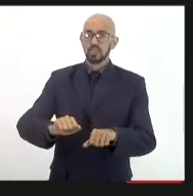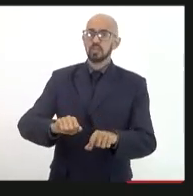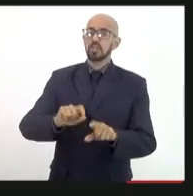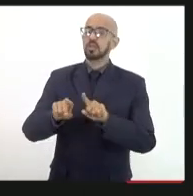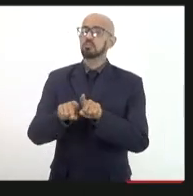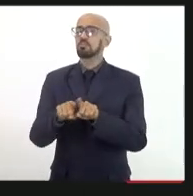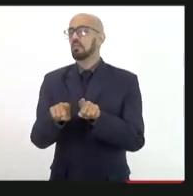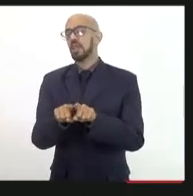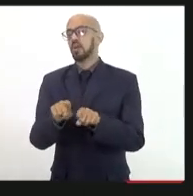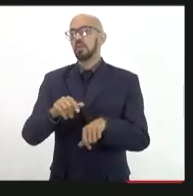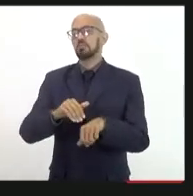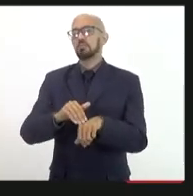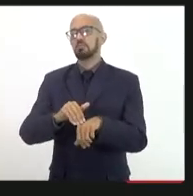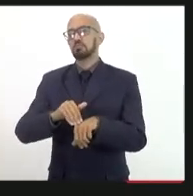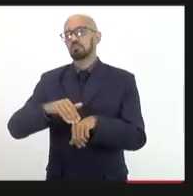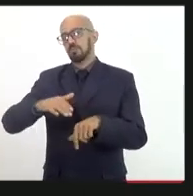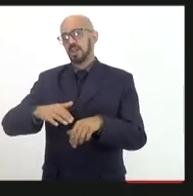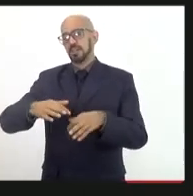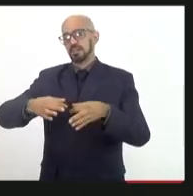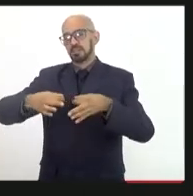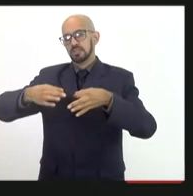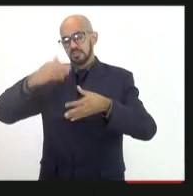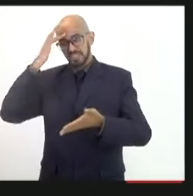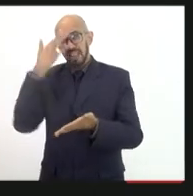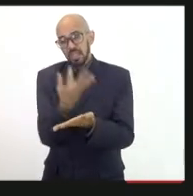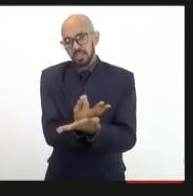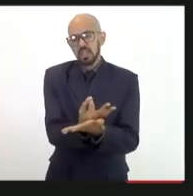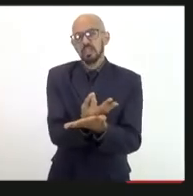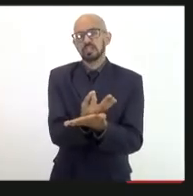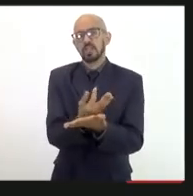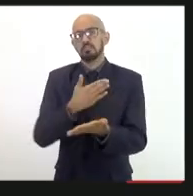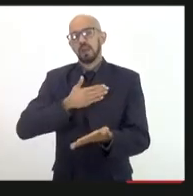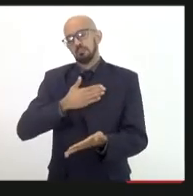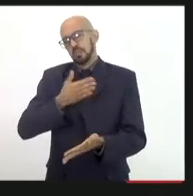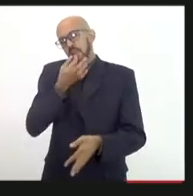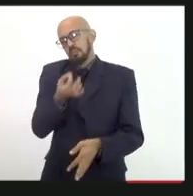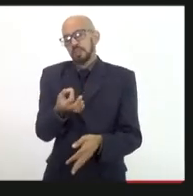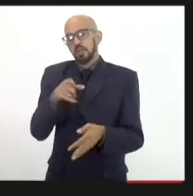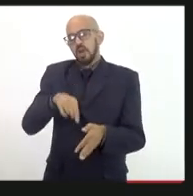de efetividade, parece ser o caminho mais razoável a ser trilhado.